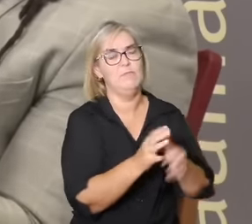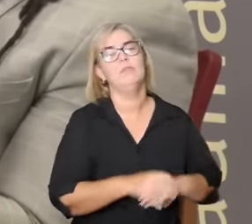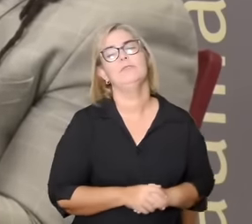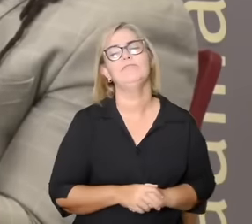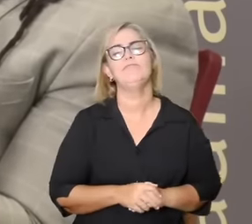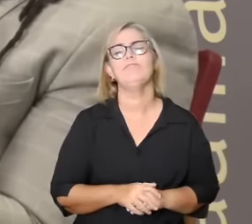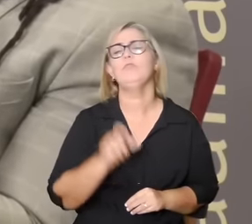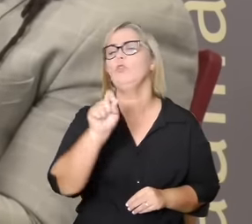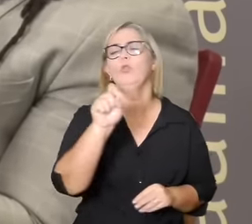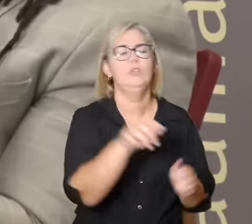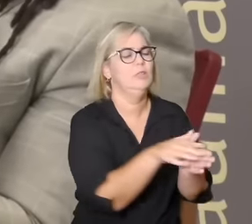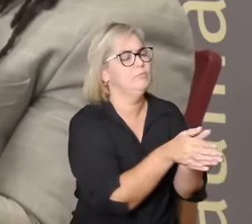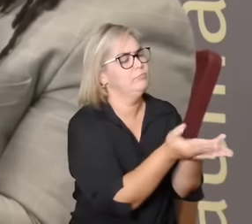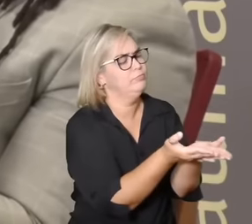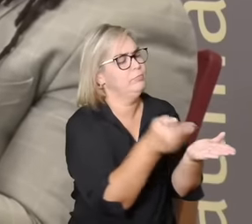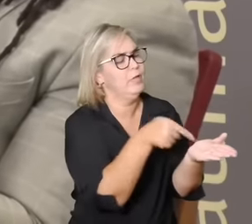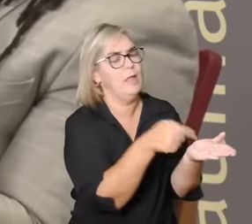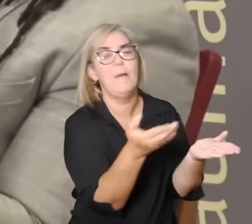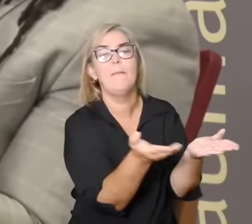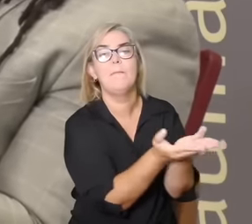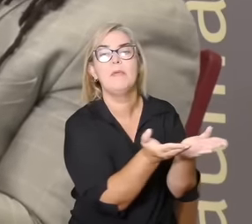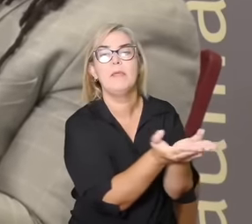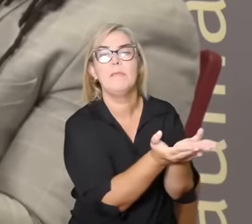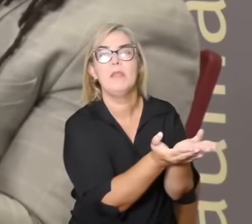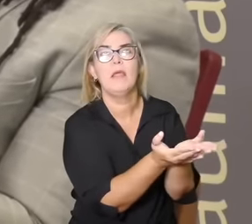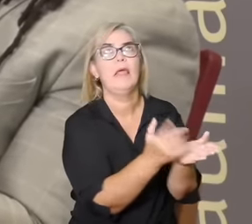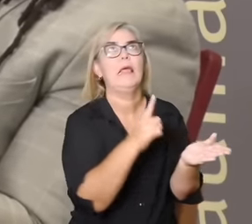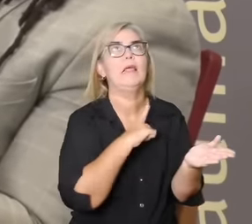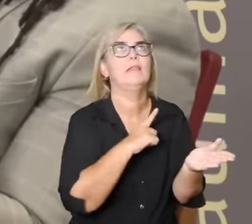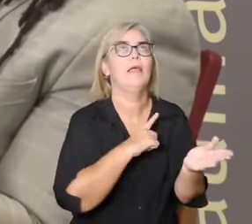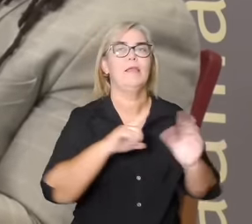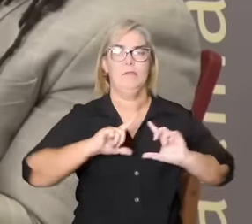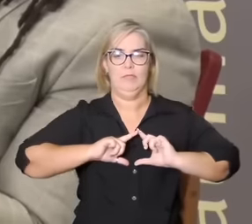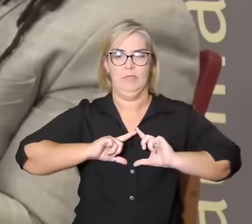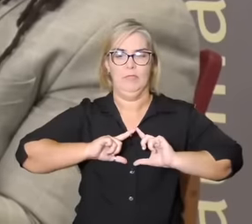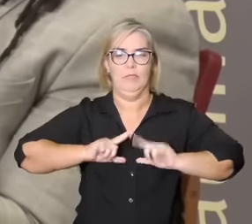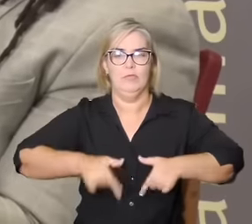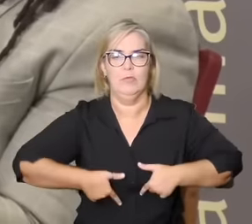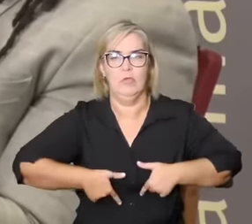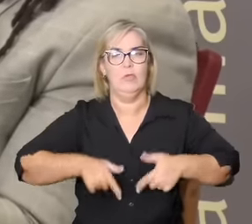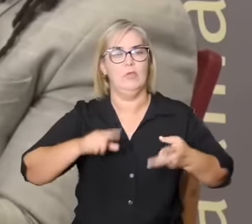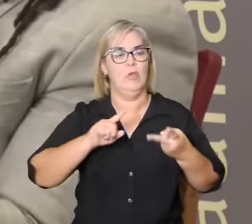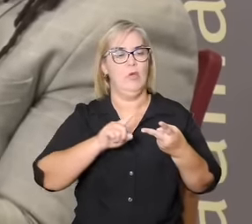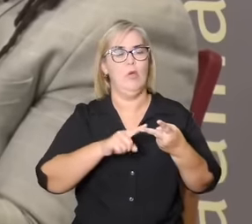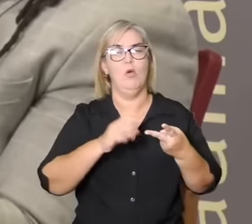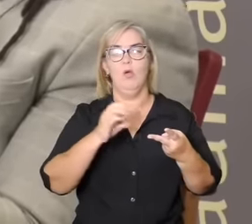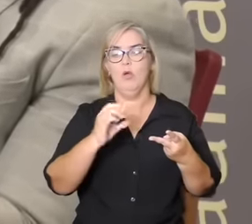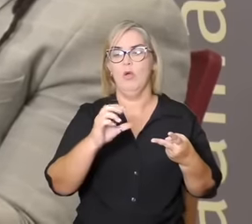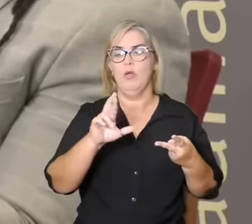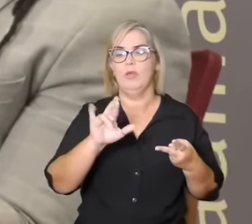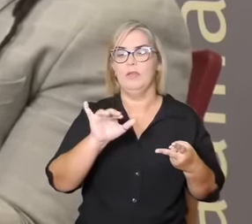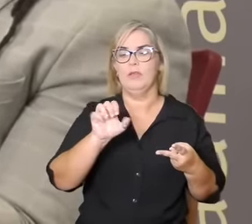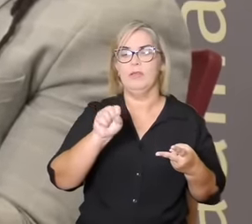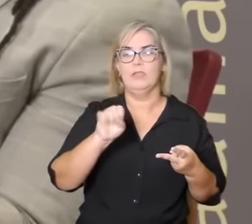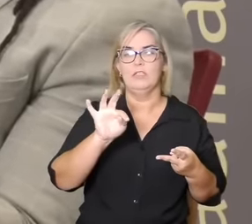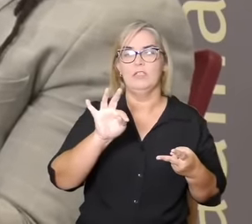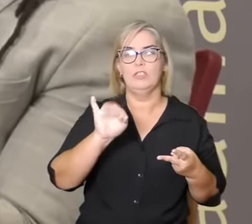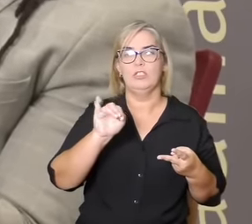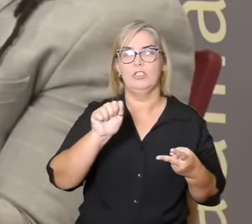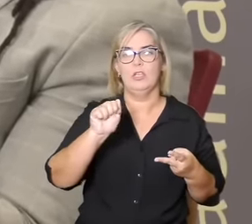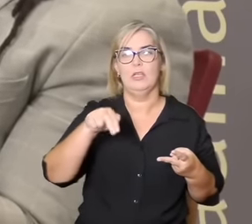livro está na judaísmo cristianismo islamismo o elas têm em comum o que elas têm em comum